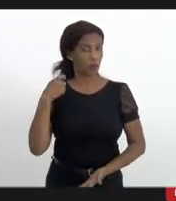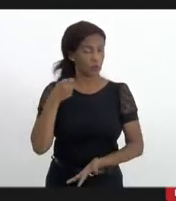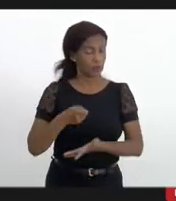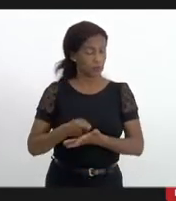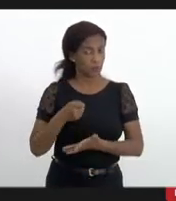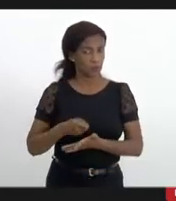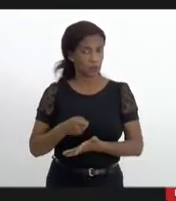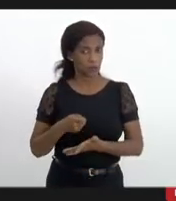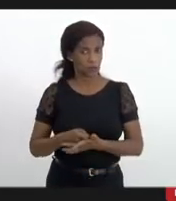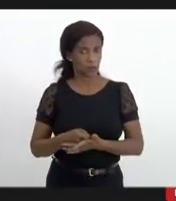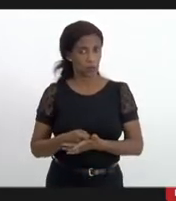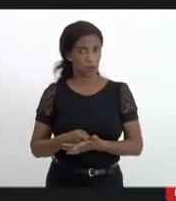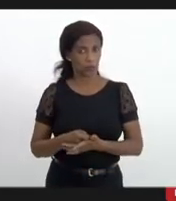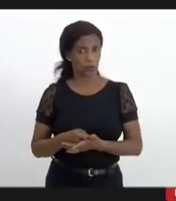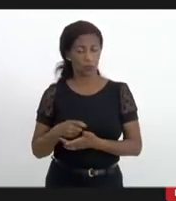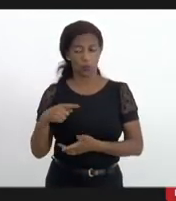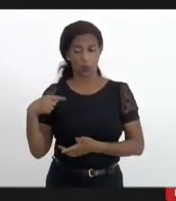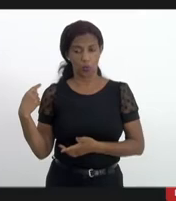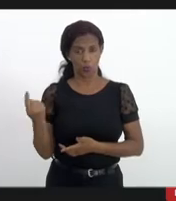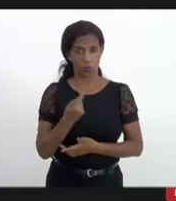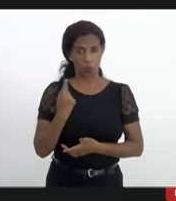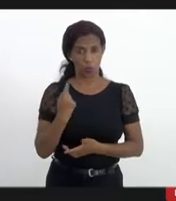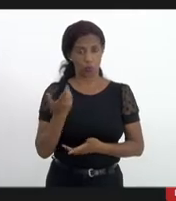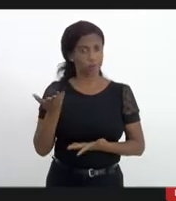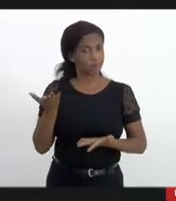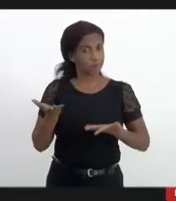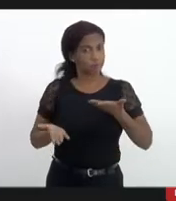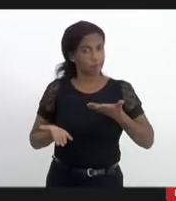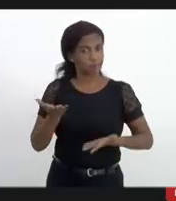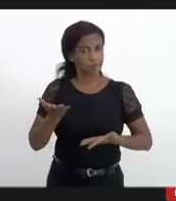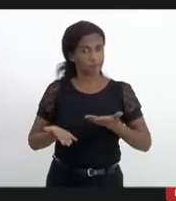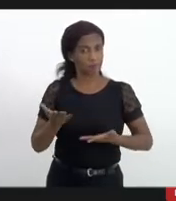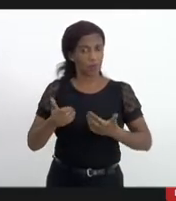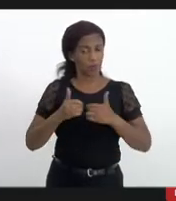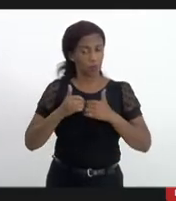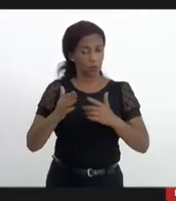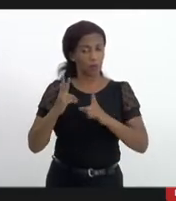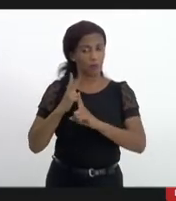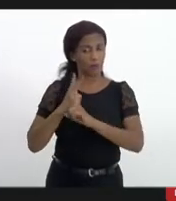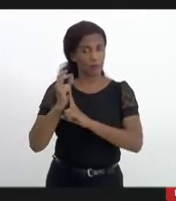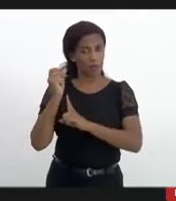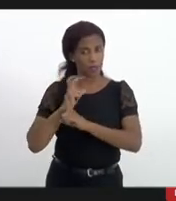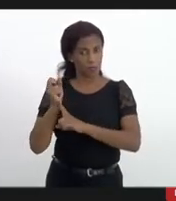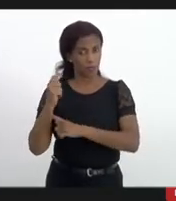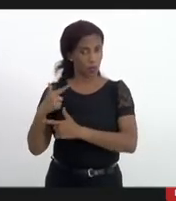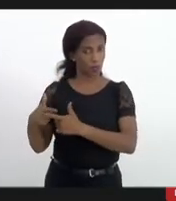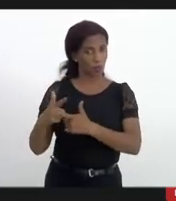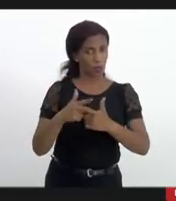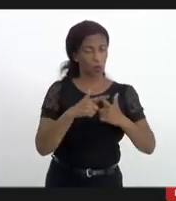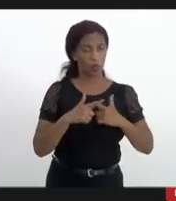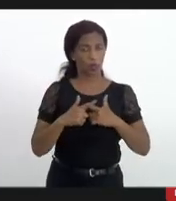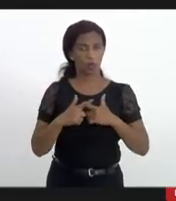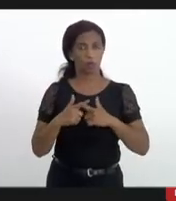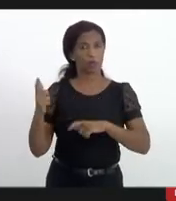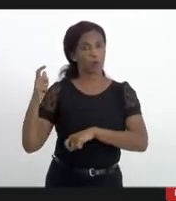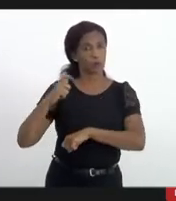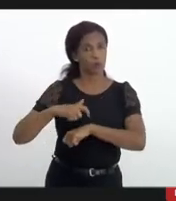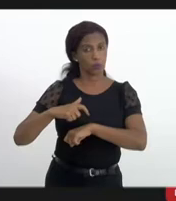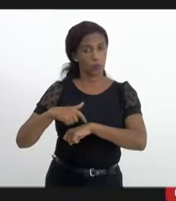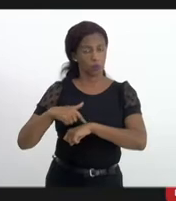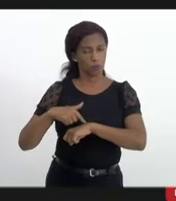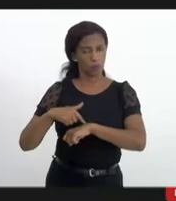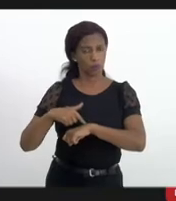tecla a gente o nosso ponto de equilíbrio que é o momento em que a gente começa a vencer essa luta vai ser o momento em que a gente